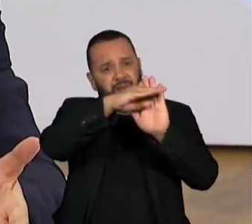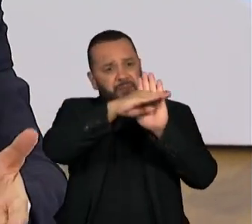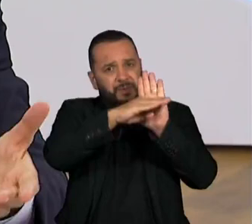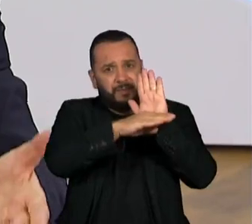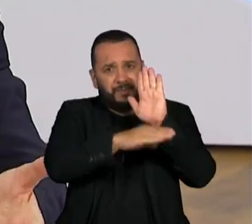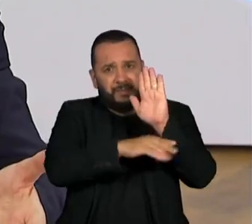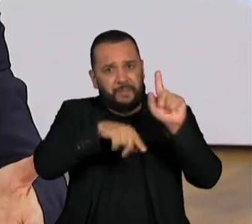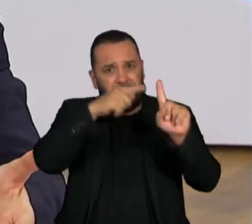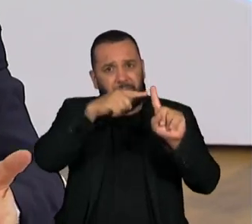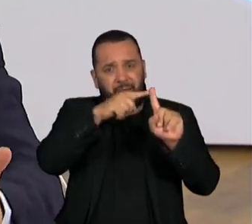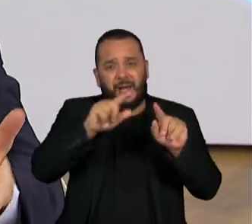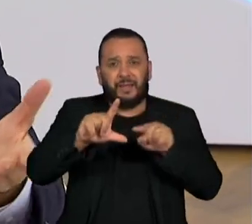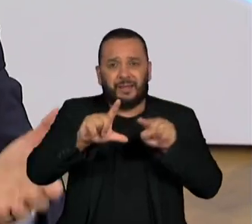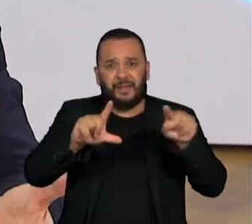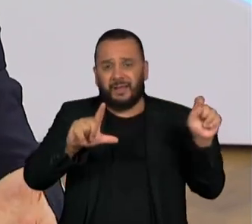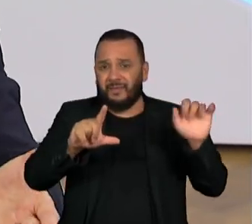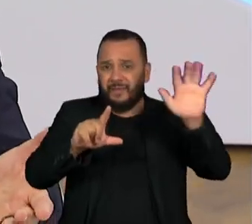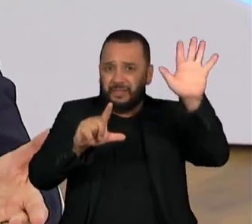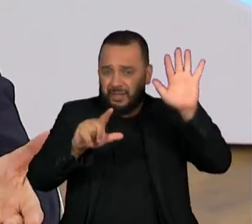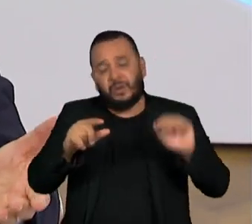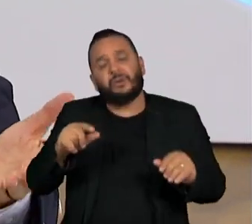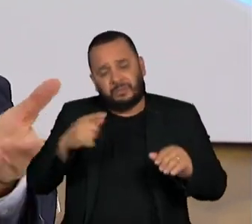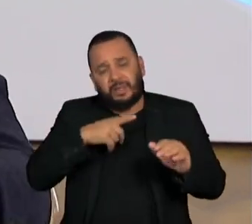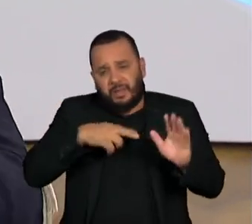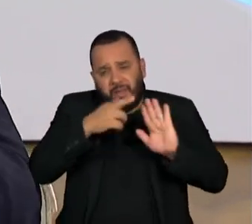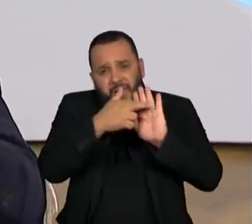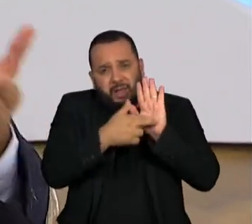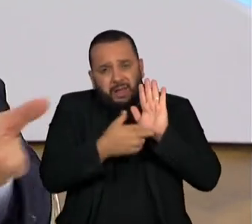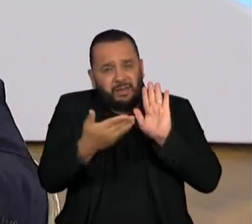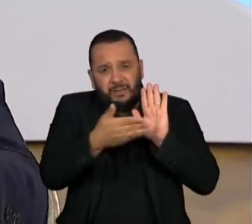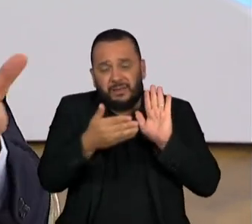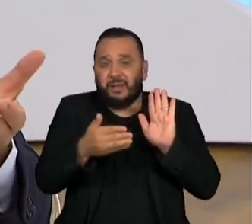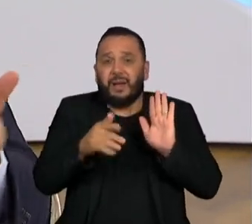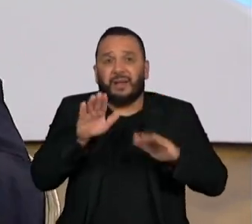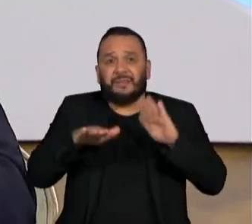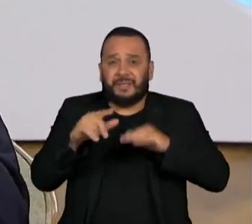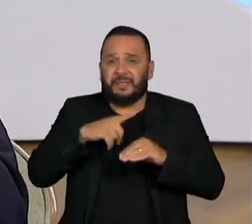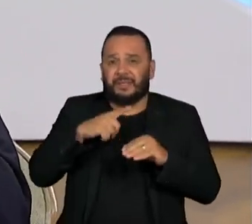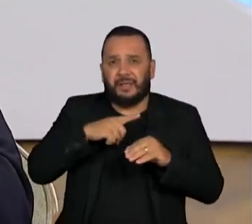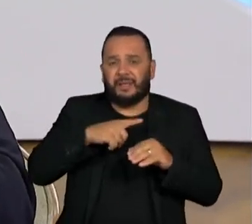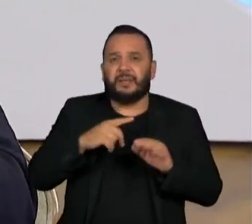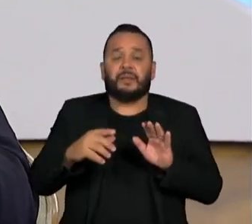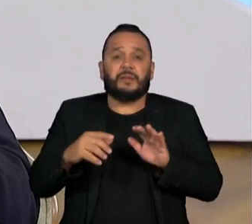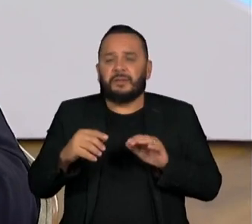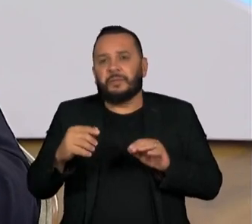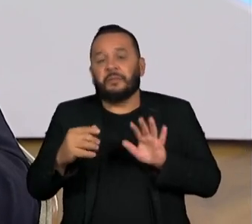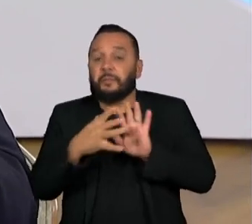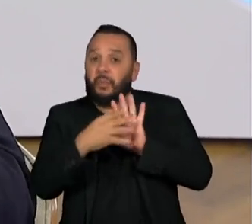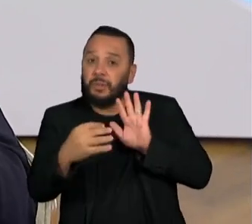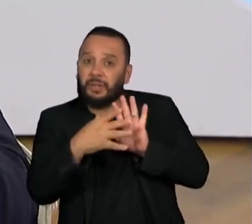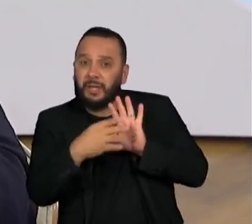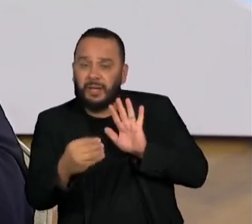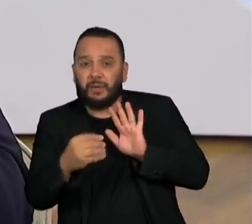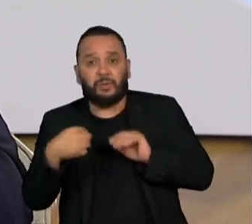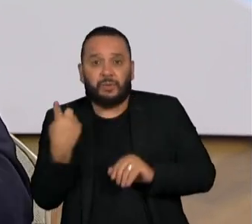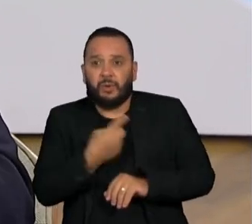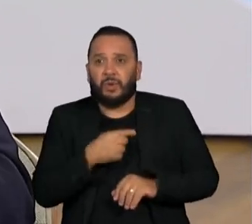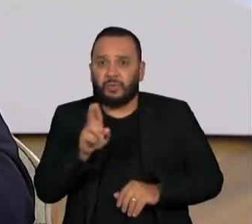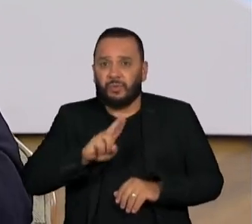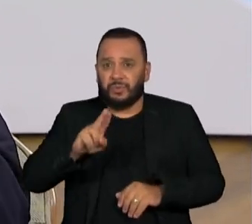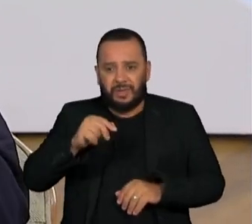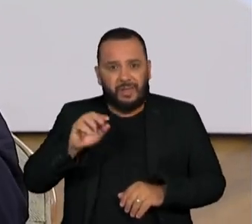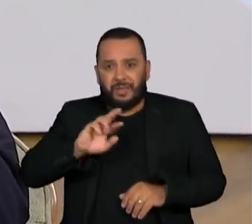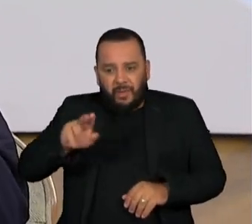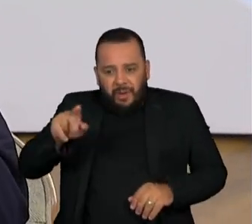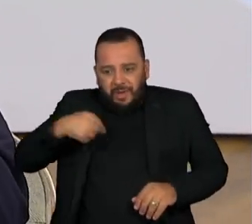na lei, mas a gente entende que é o melhor sistema. E dado o sistema de metas de inflação, as variáveis que a gente olha, os modelos que a gente usa, não dependem muito da minha